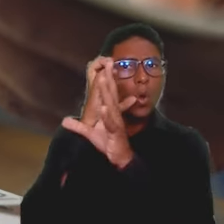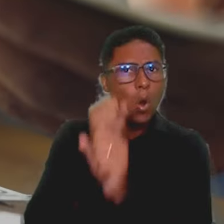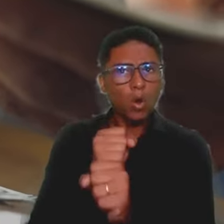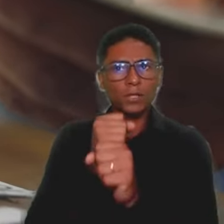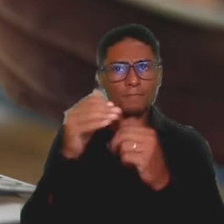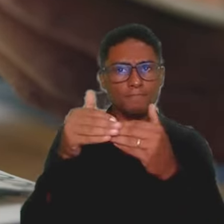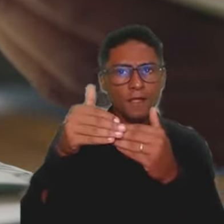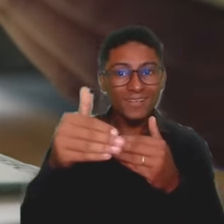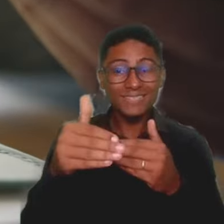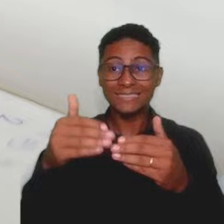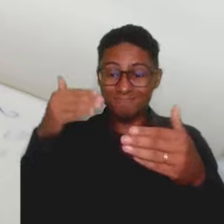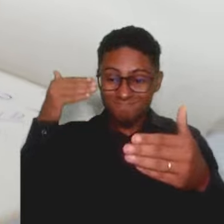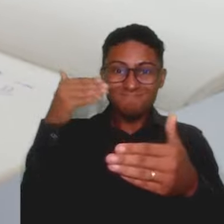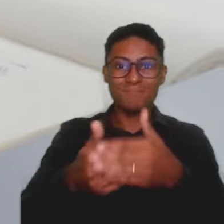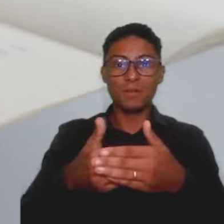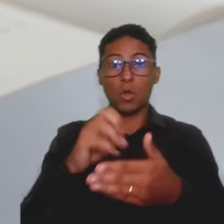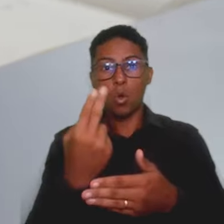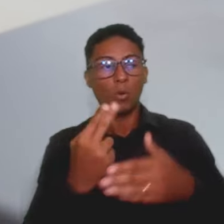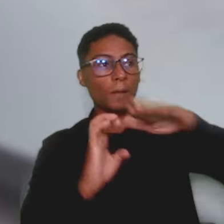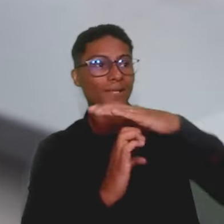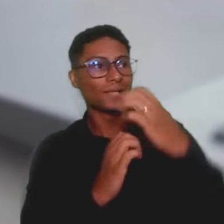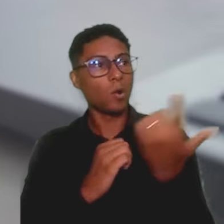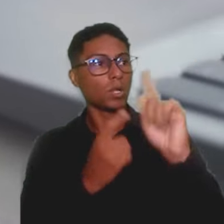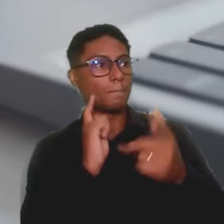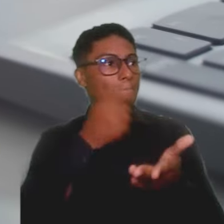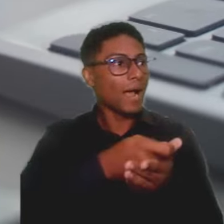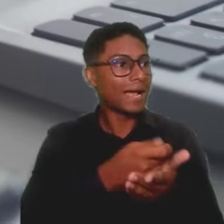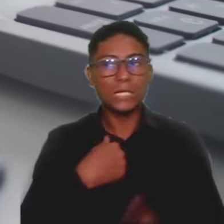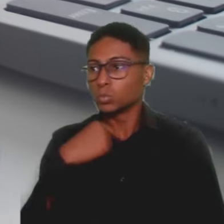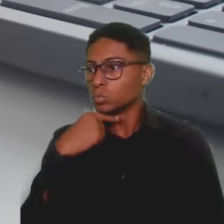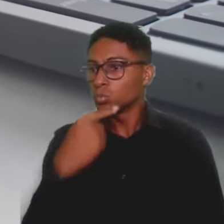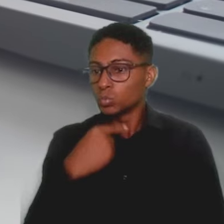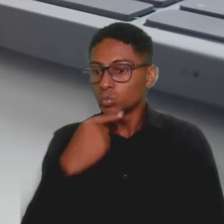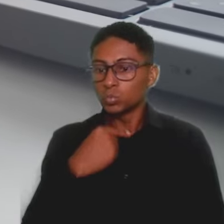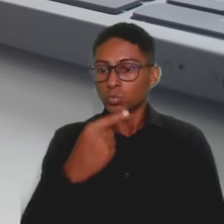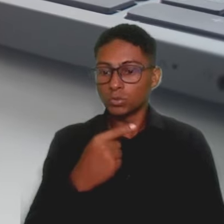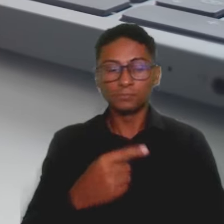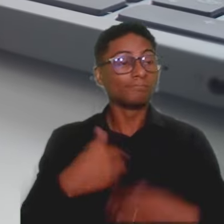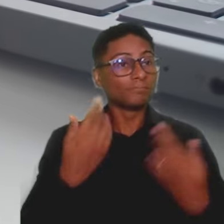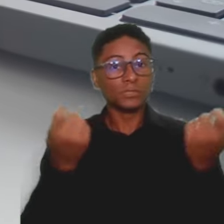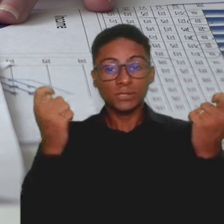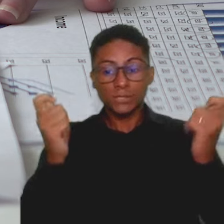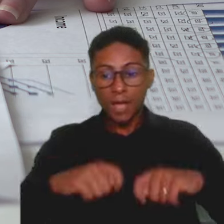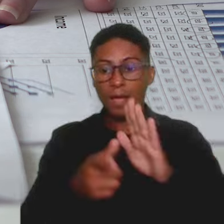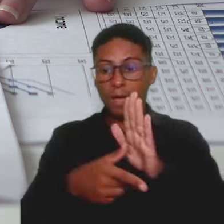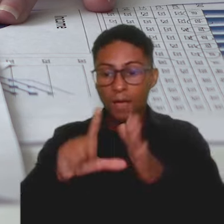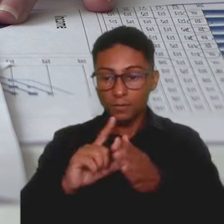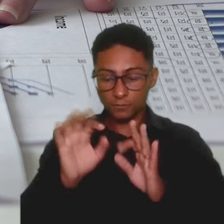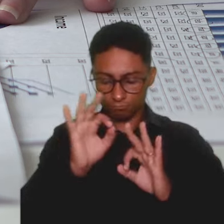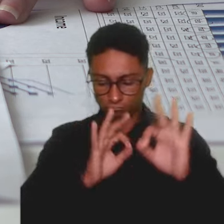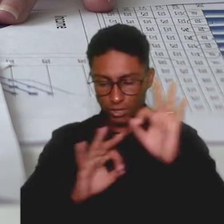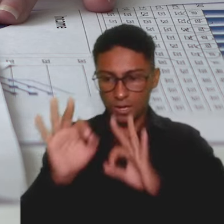vencer, algum fornecedor que ele precisa pagar e ele não vai conseguir. Então, ele consegue se planejar ou através